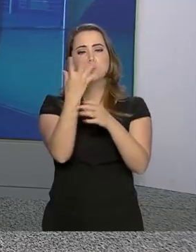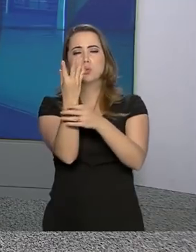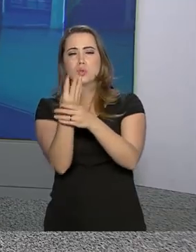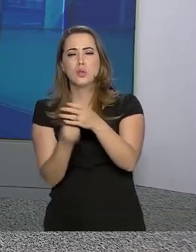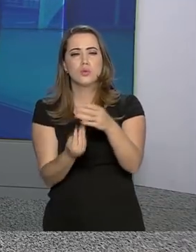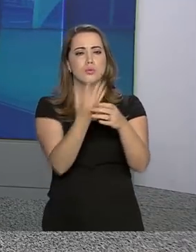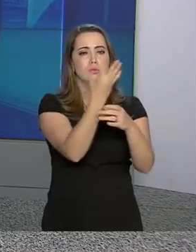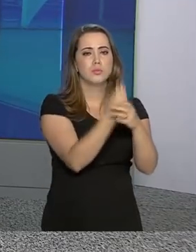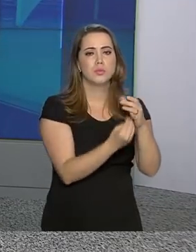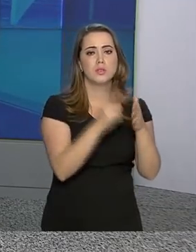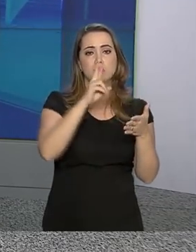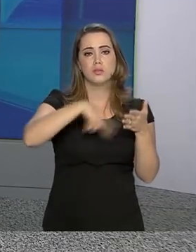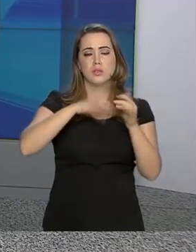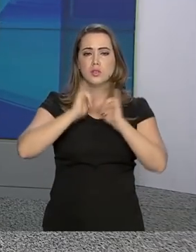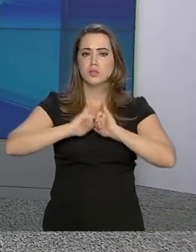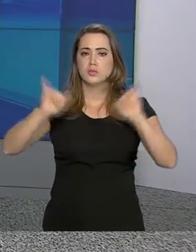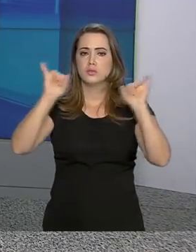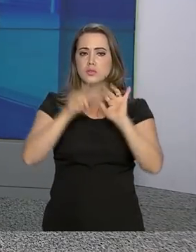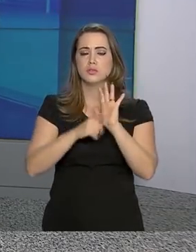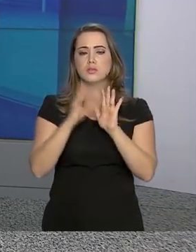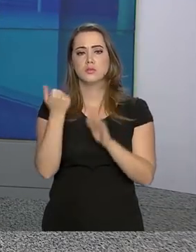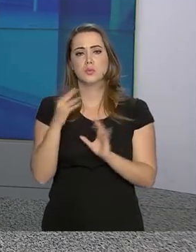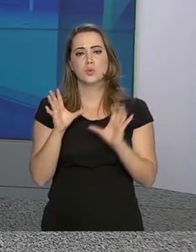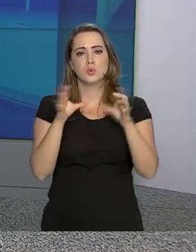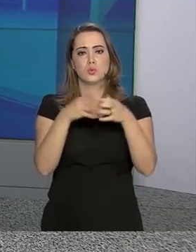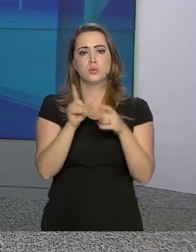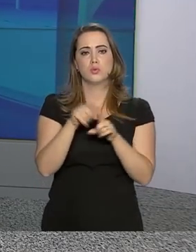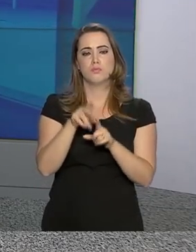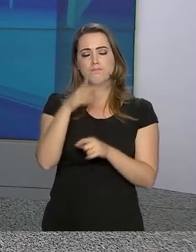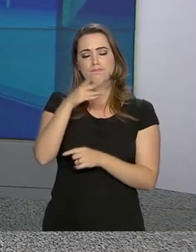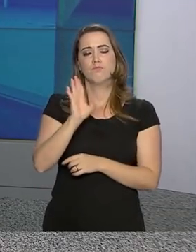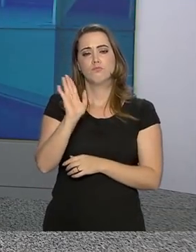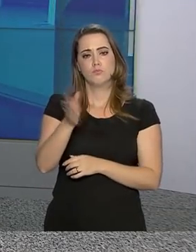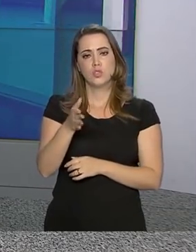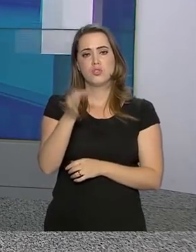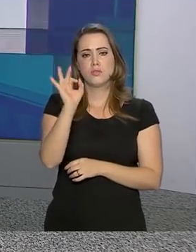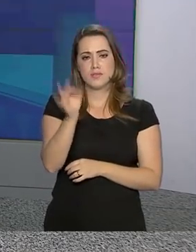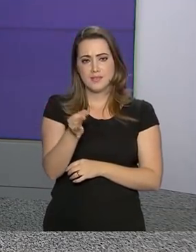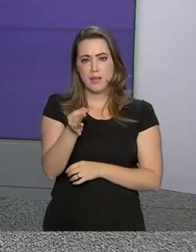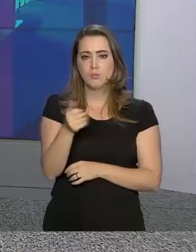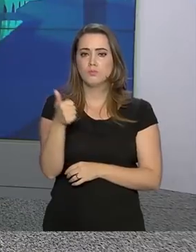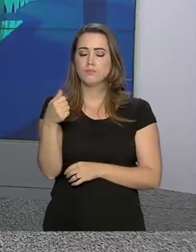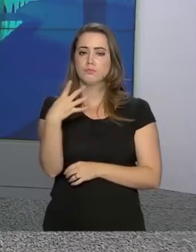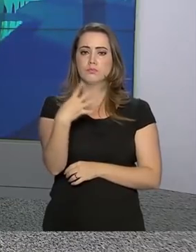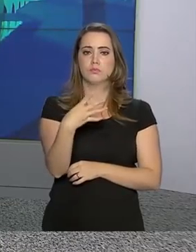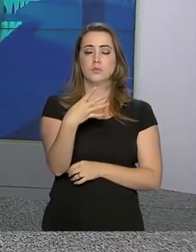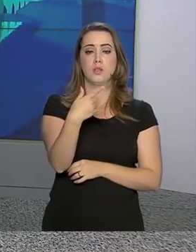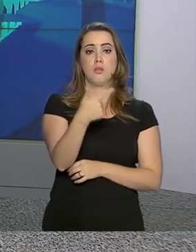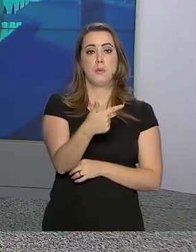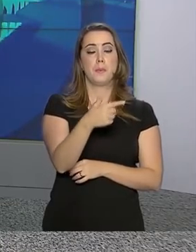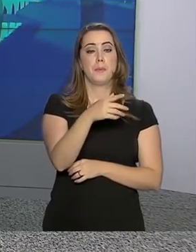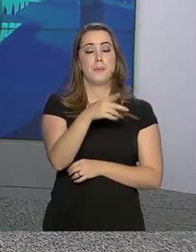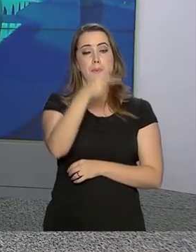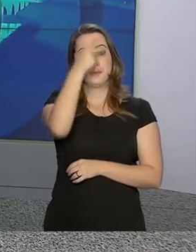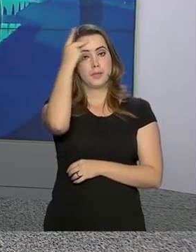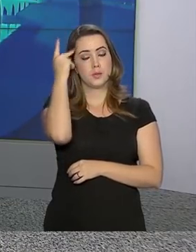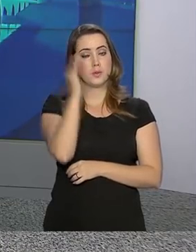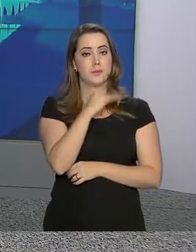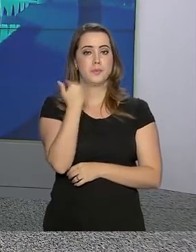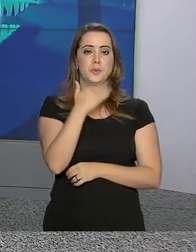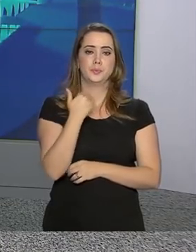barragem. O relatório, divulgado há pouco pelas autoridades, confirma a morte de 142 pessoas.